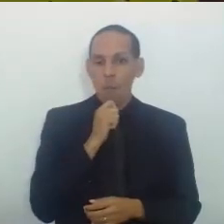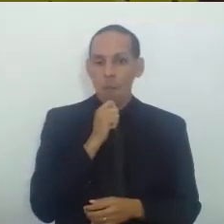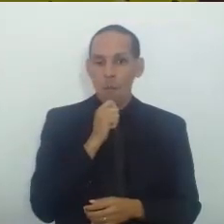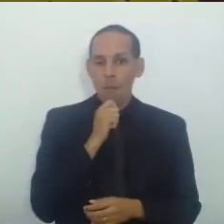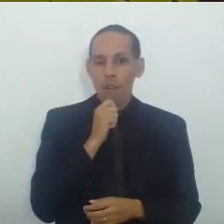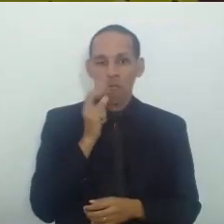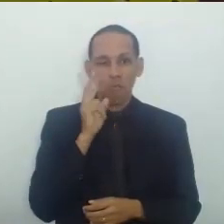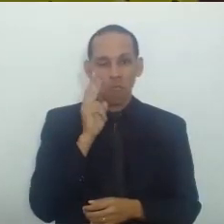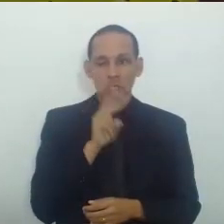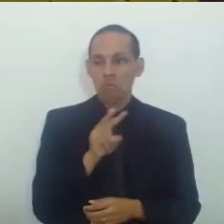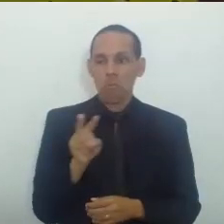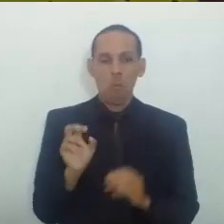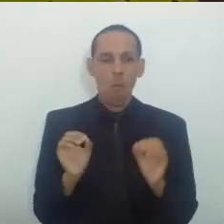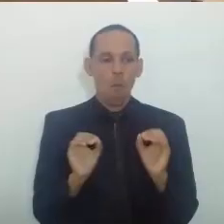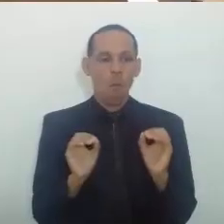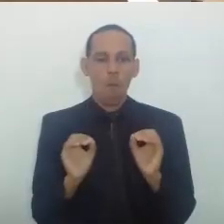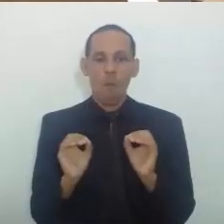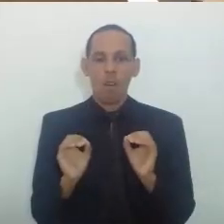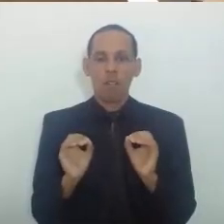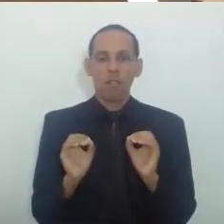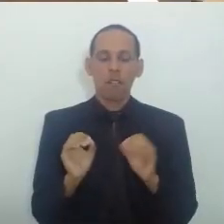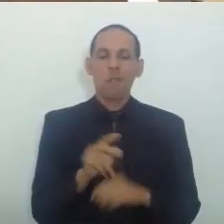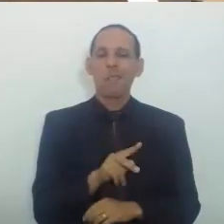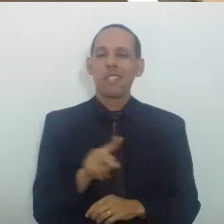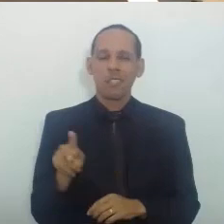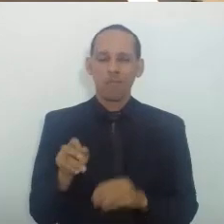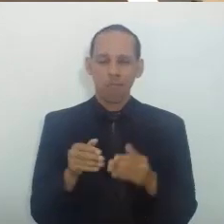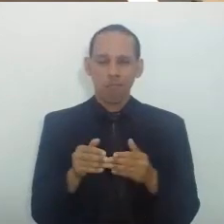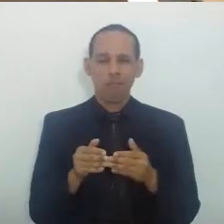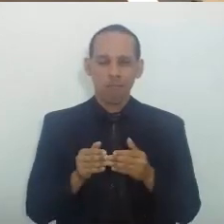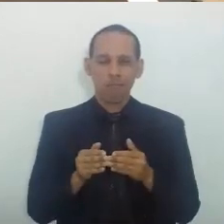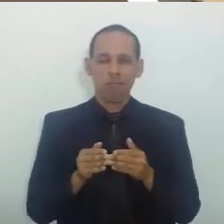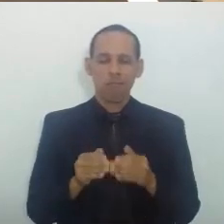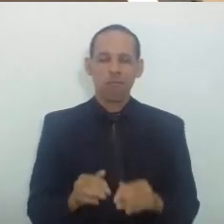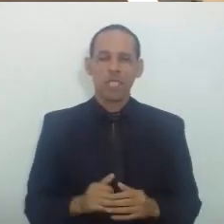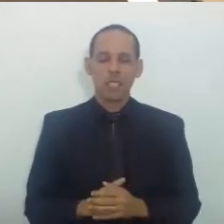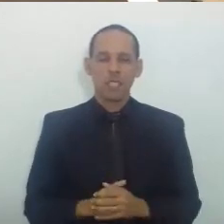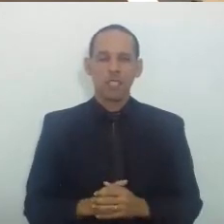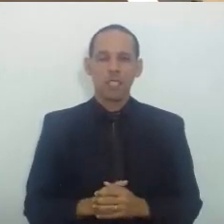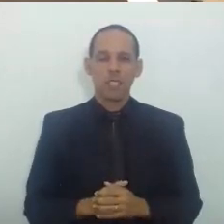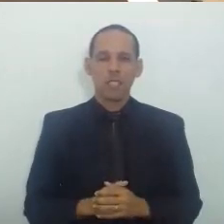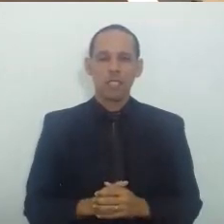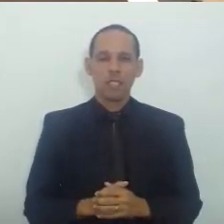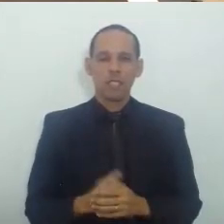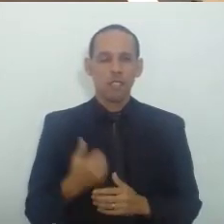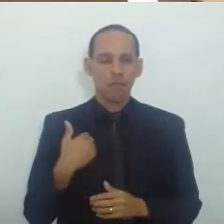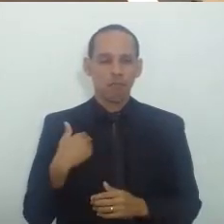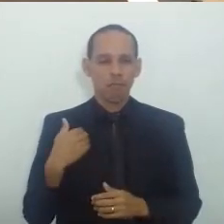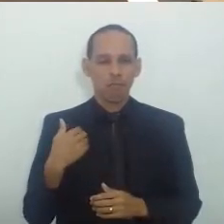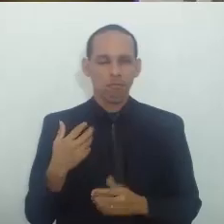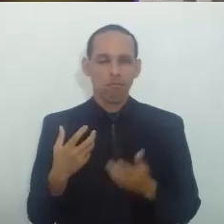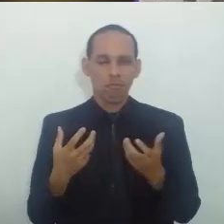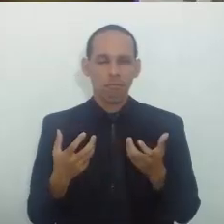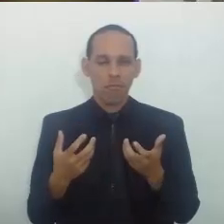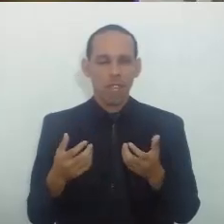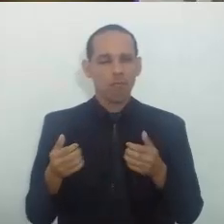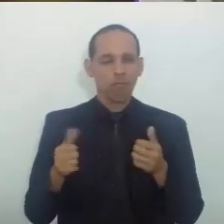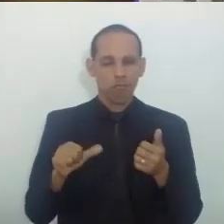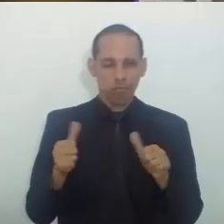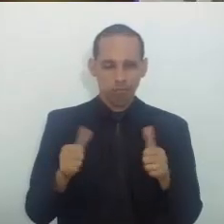vejo aqui Sr. Presidente, tem uma questão de ordem que eu queria levantar aqui para apreciação da